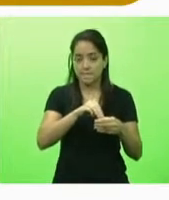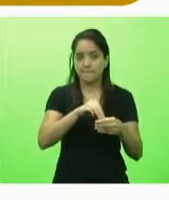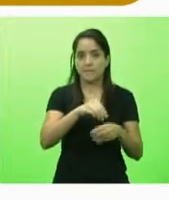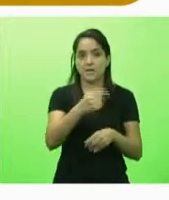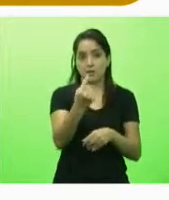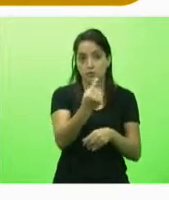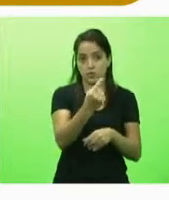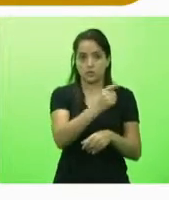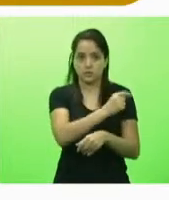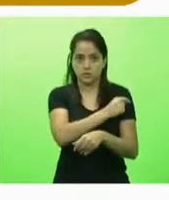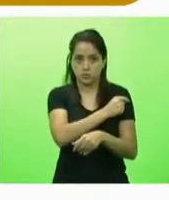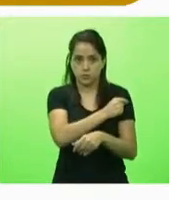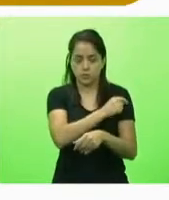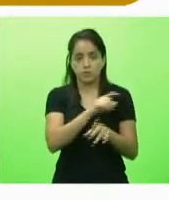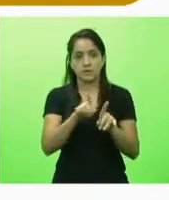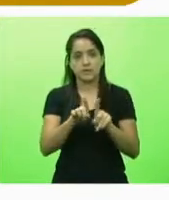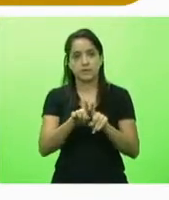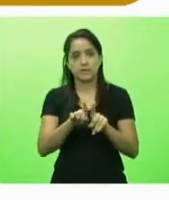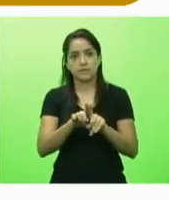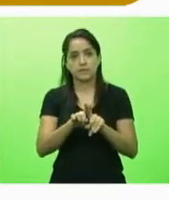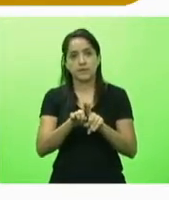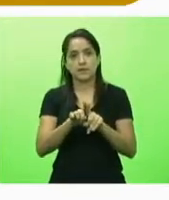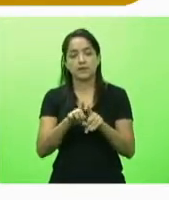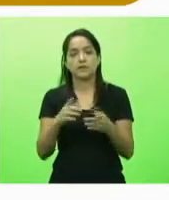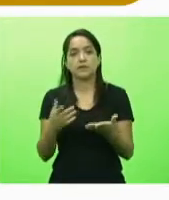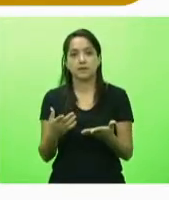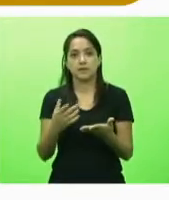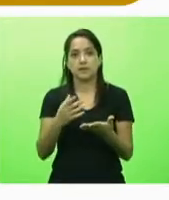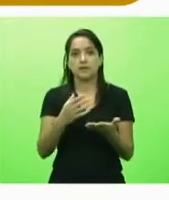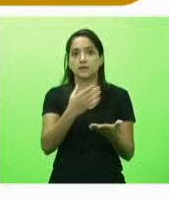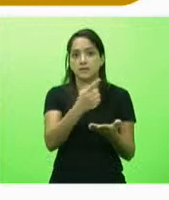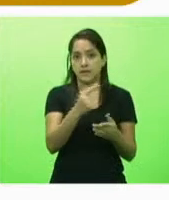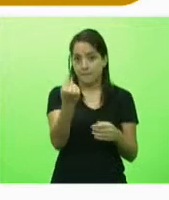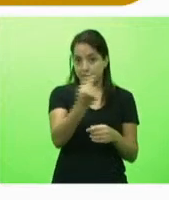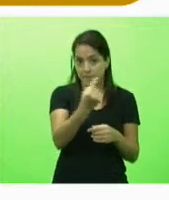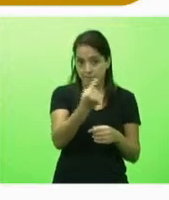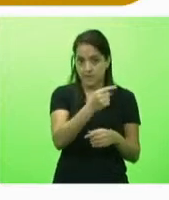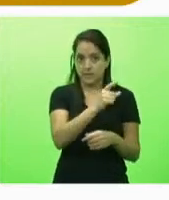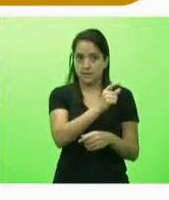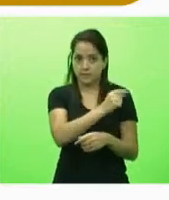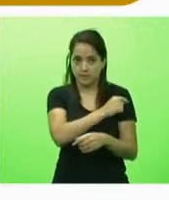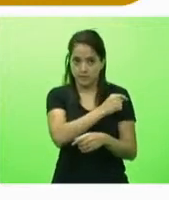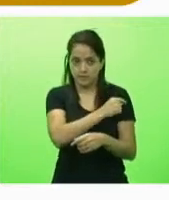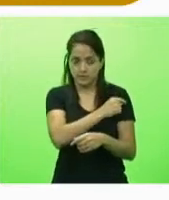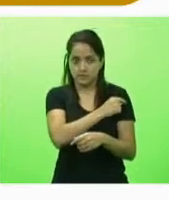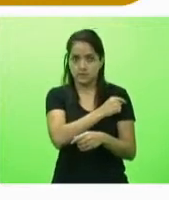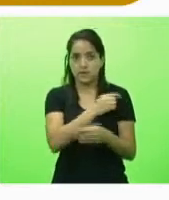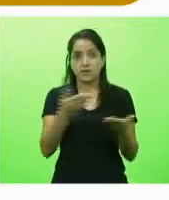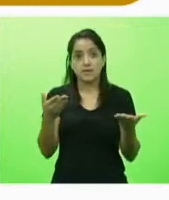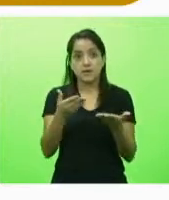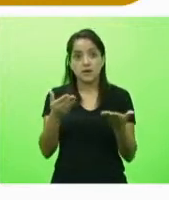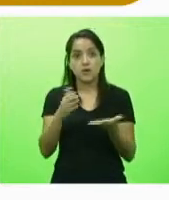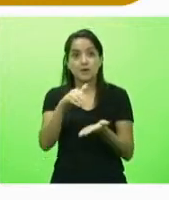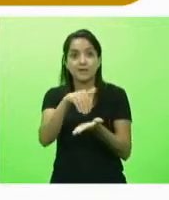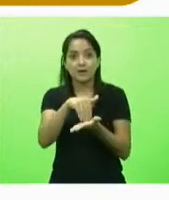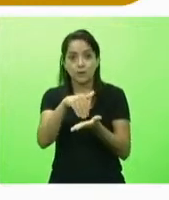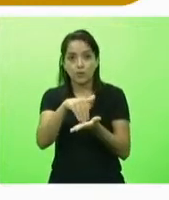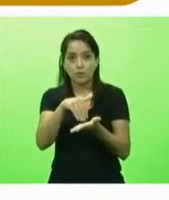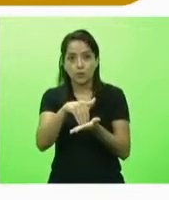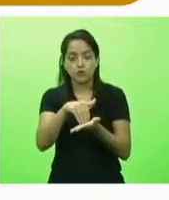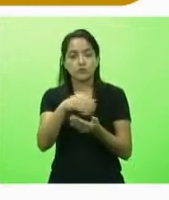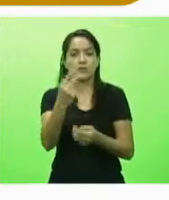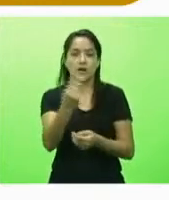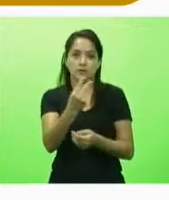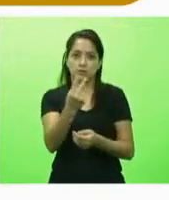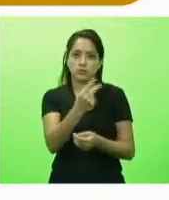e também a dose 1 da Coronavac da AstraZeneca e agora na última entrega a dose 2